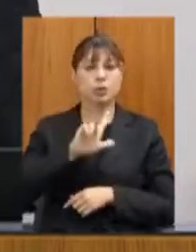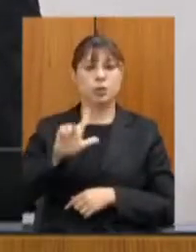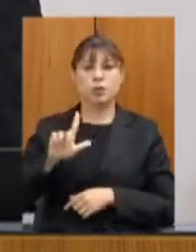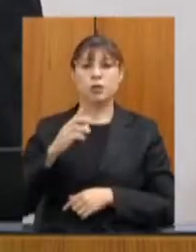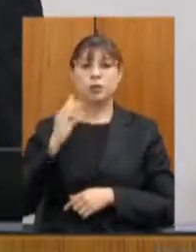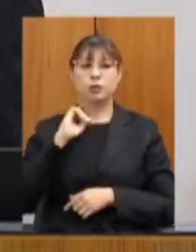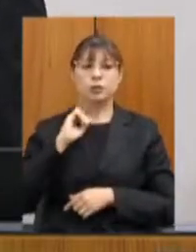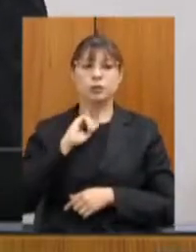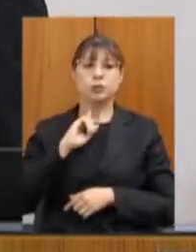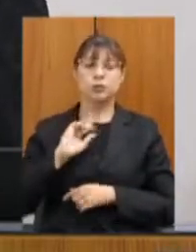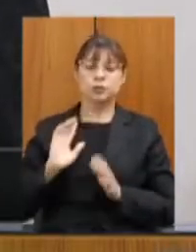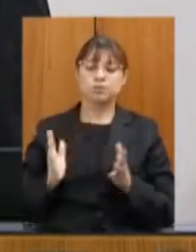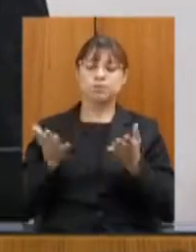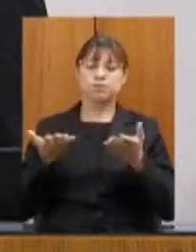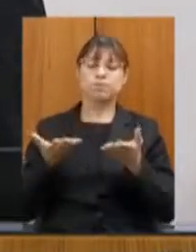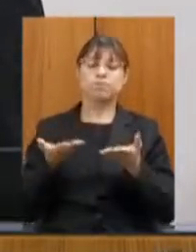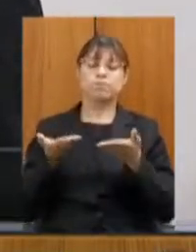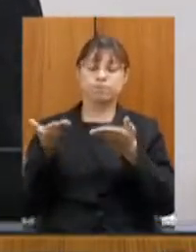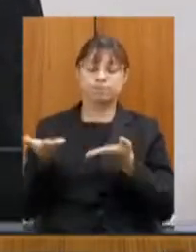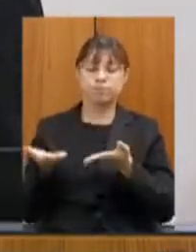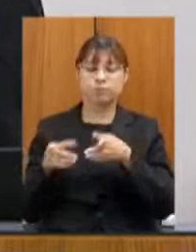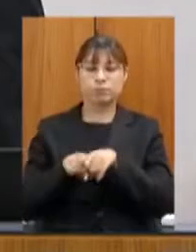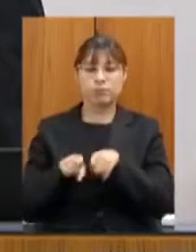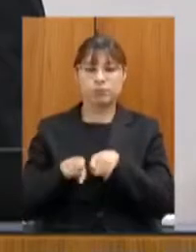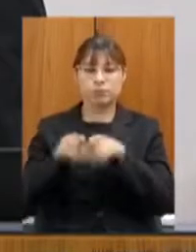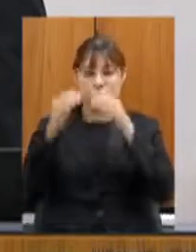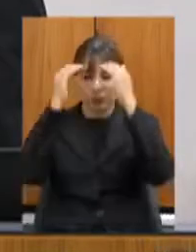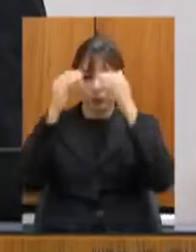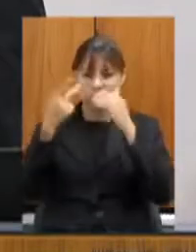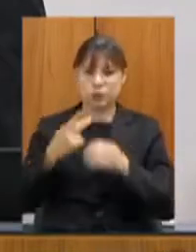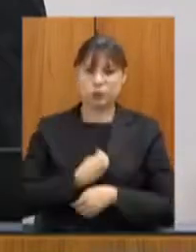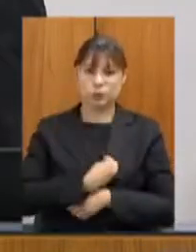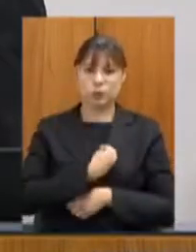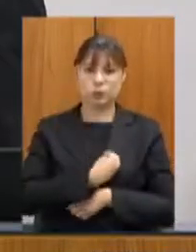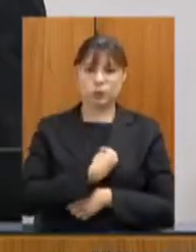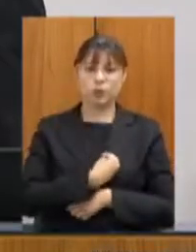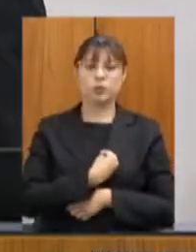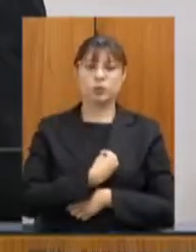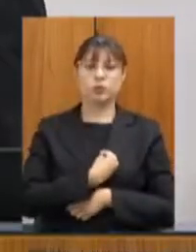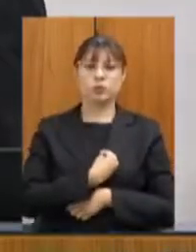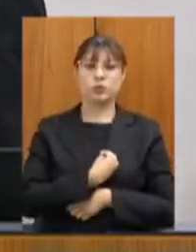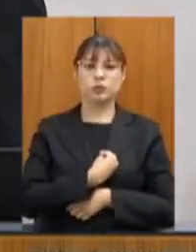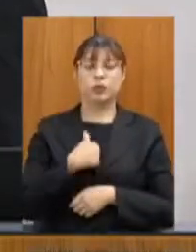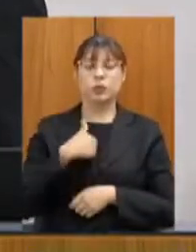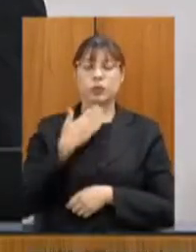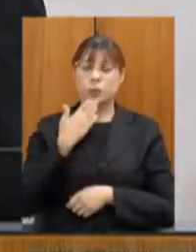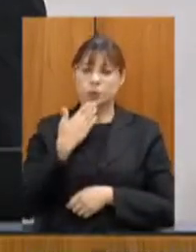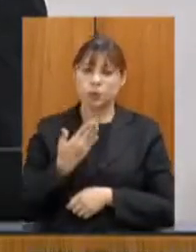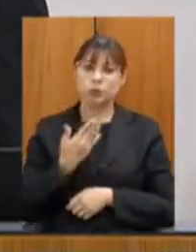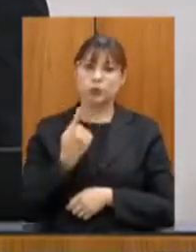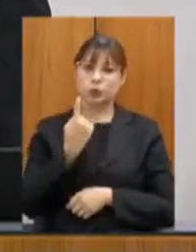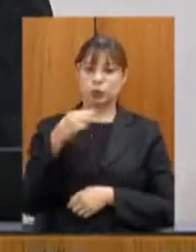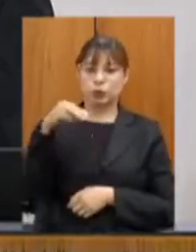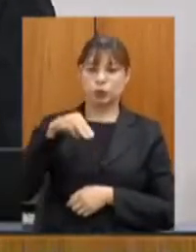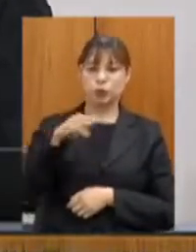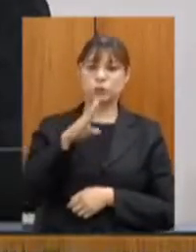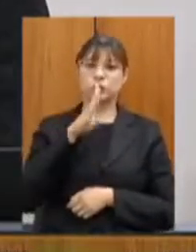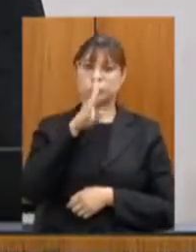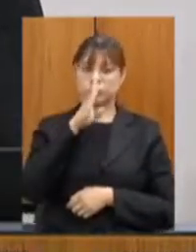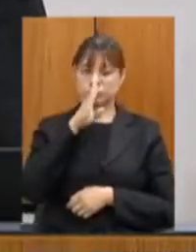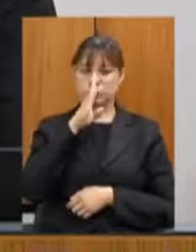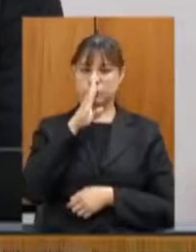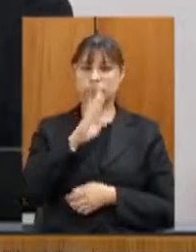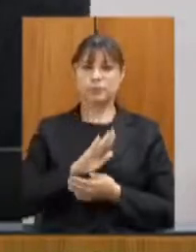em sua homenagem e em respeito à sua vida, e ao seu legado, eu peço um minuto de silêncio.